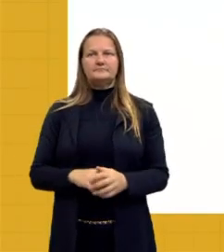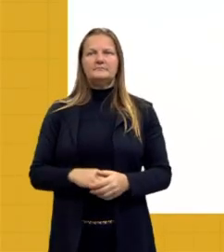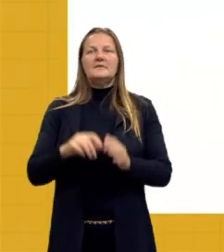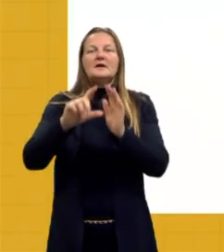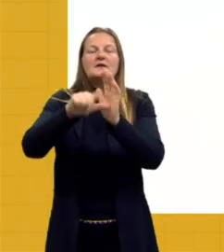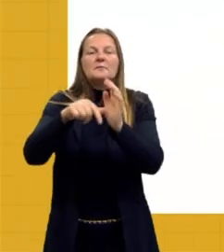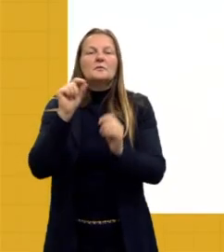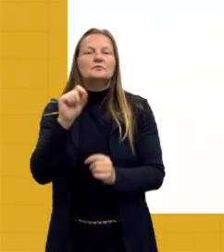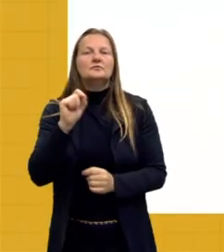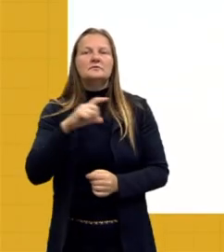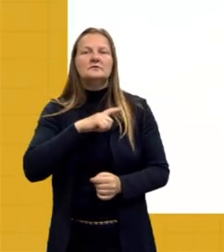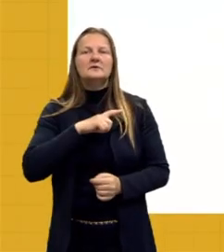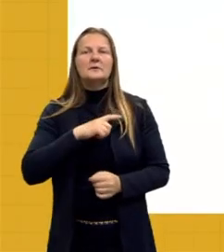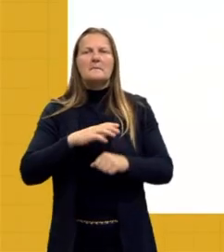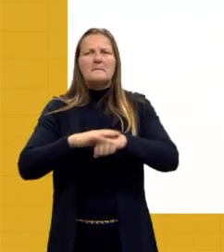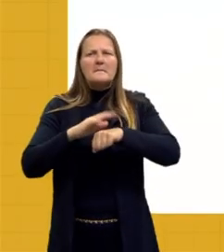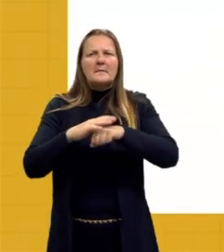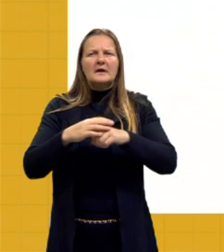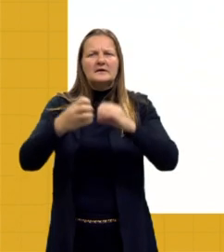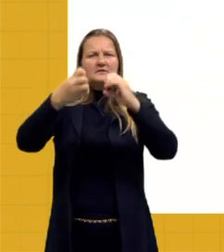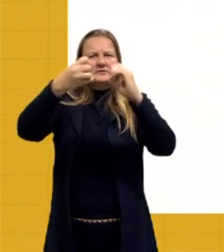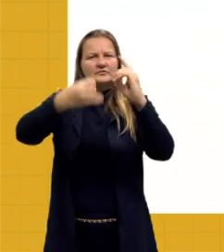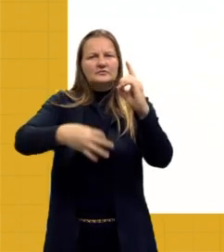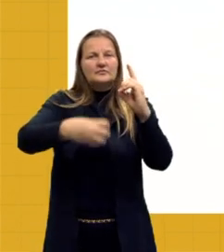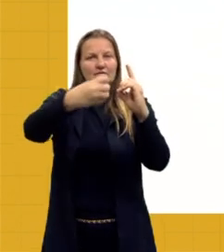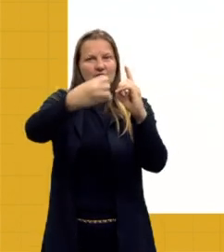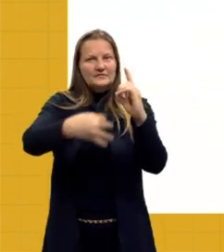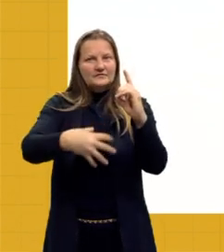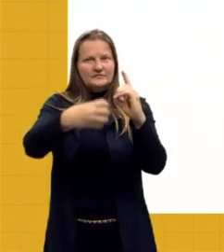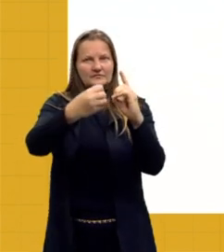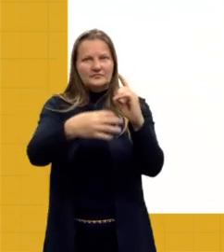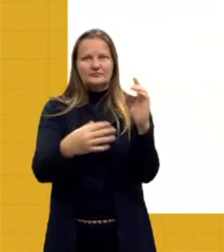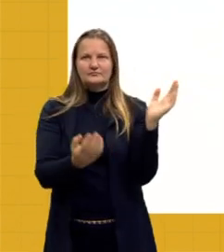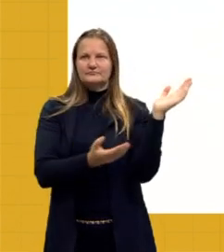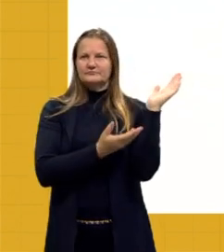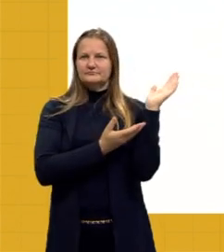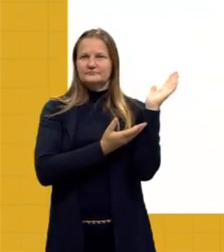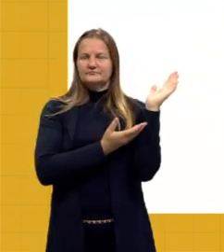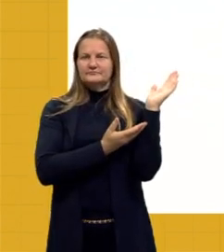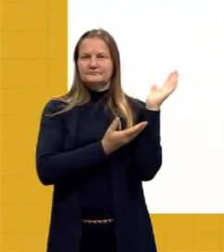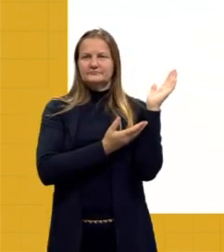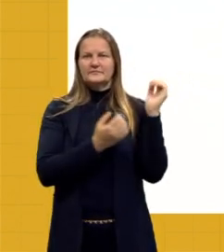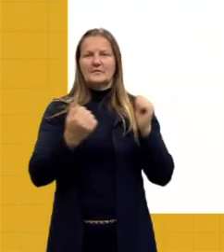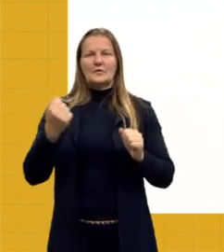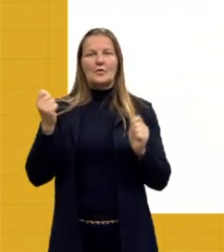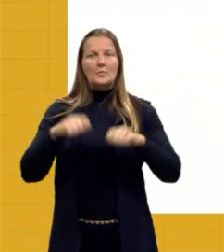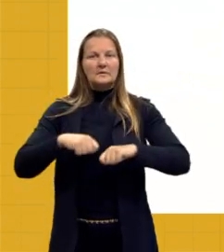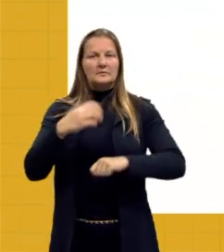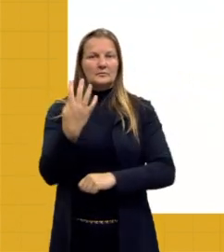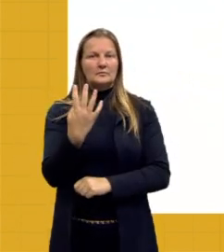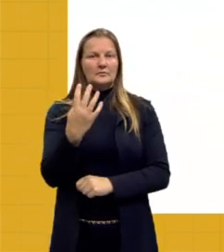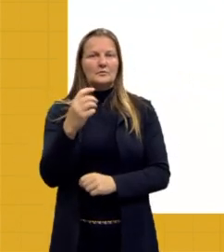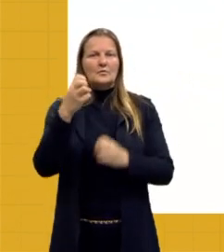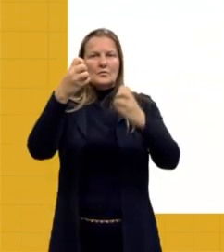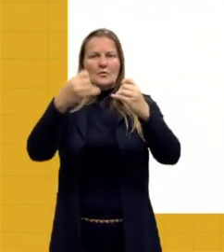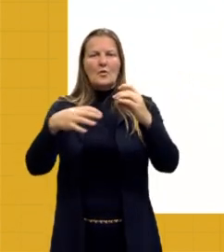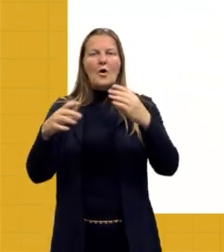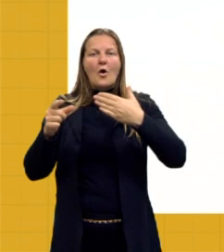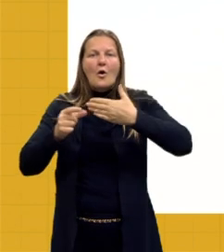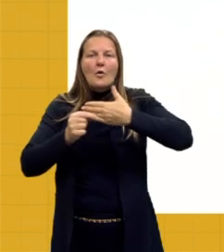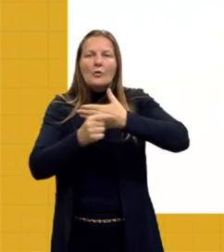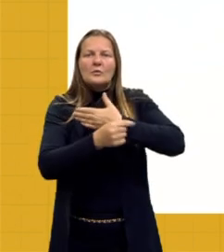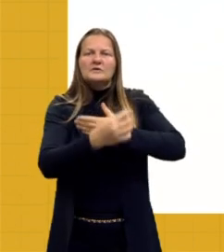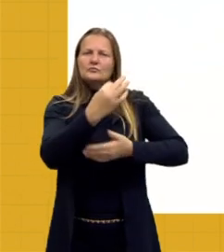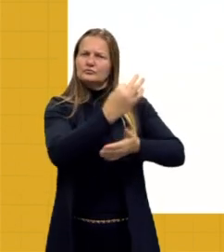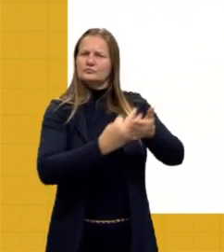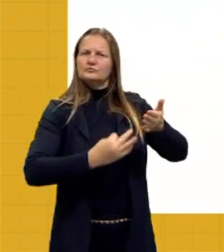eu tenho mais uma definiçãozinha, então, em relação a essa competência 4, que diz a coesão textual,